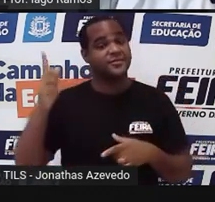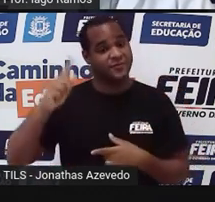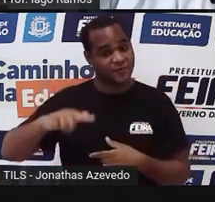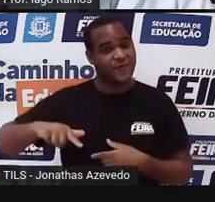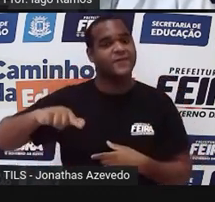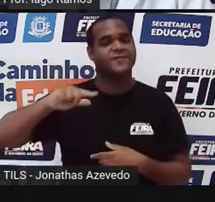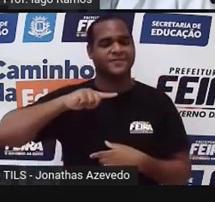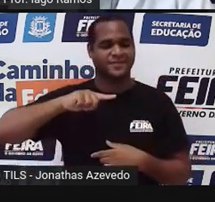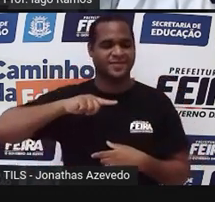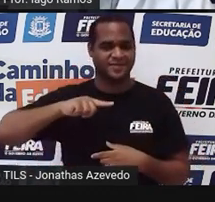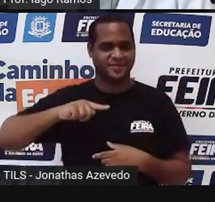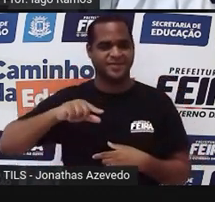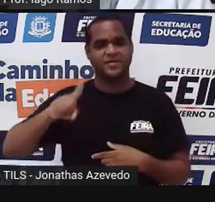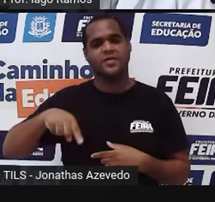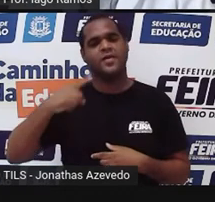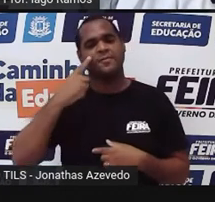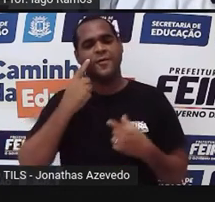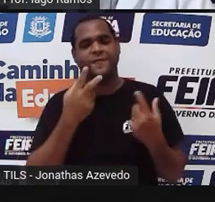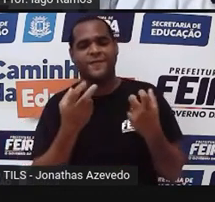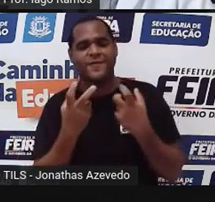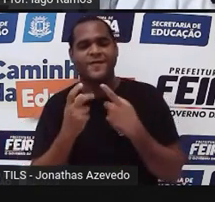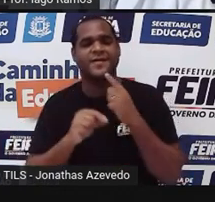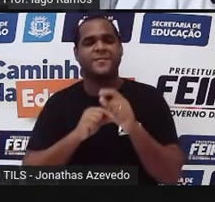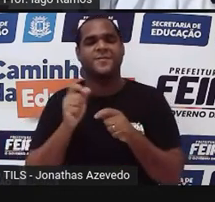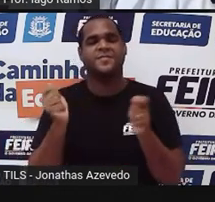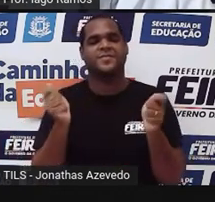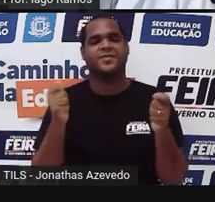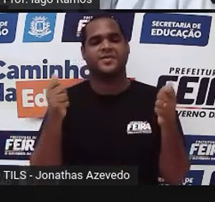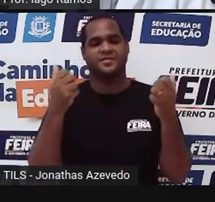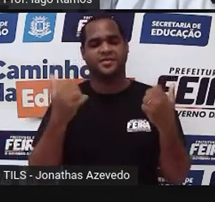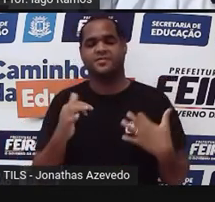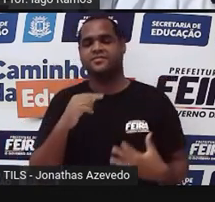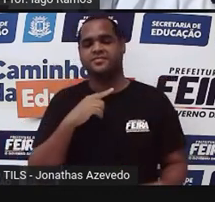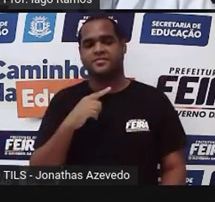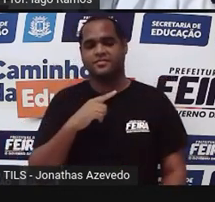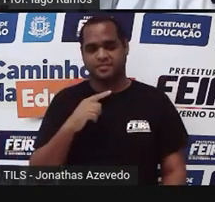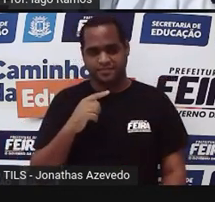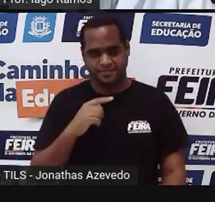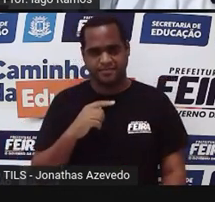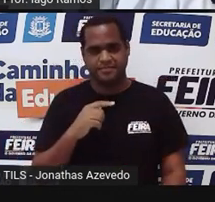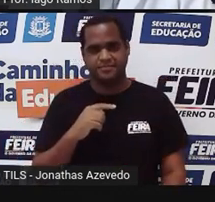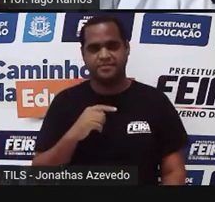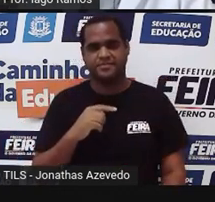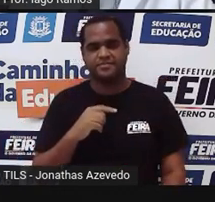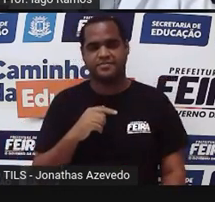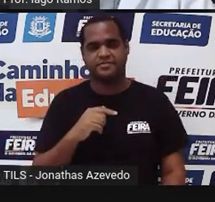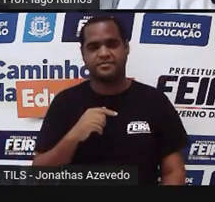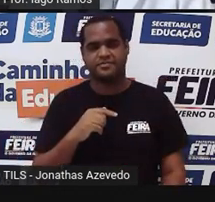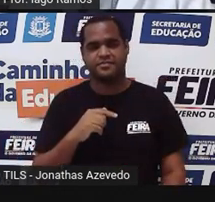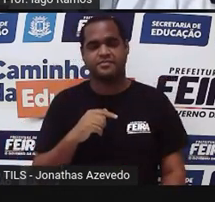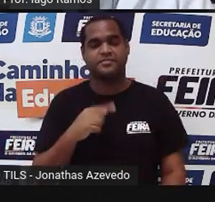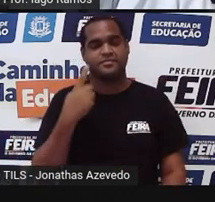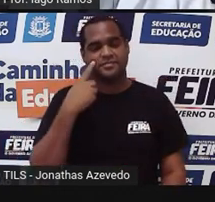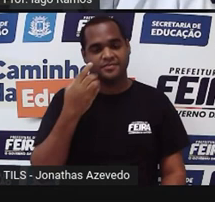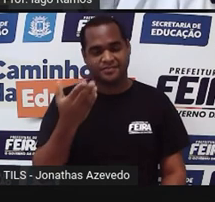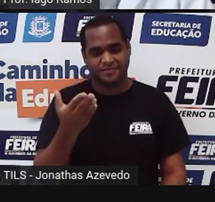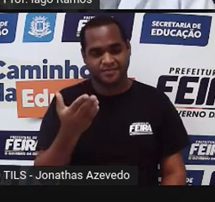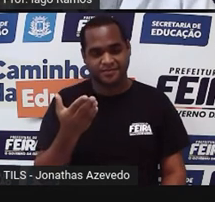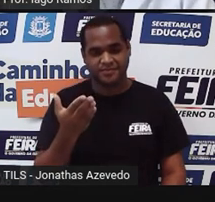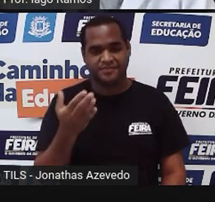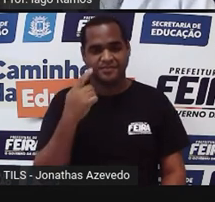montar de novo aqui, ó. para a gente ver. Ó, o losango era aquele retângulozinho. Era